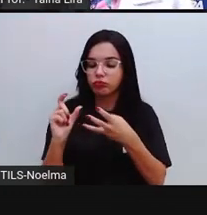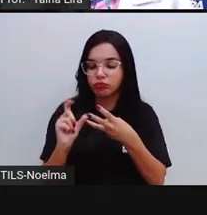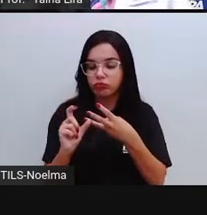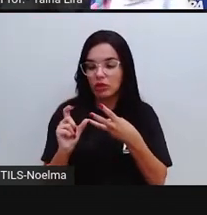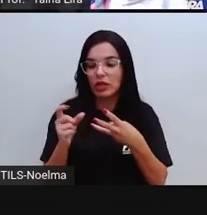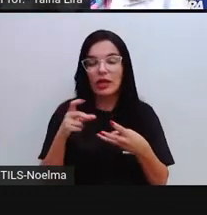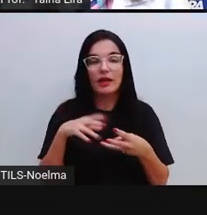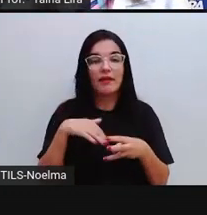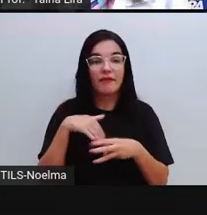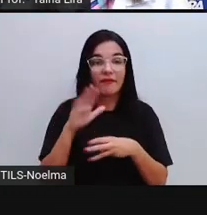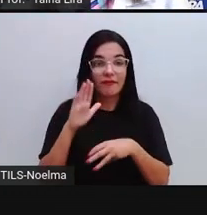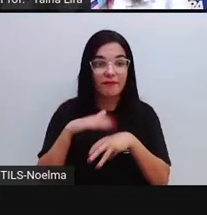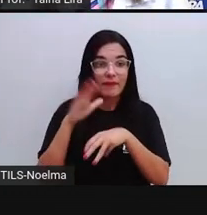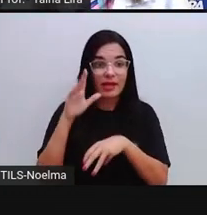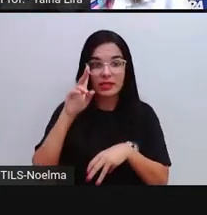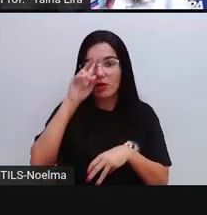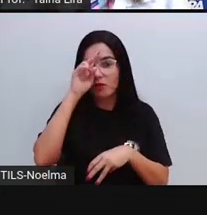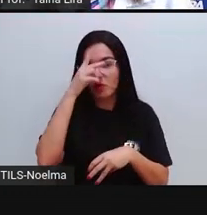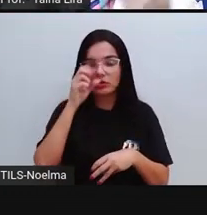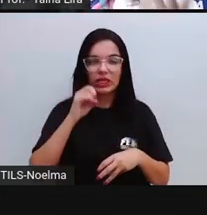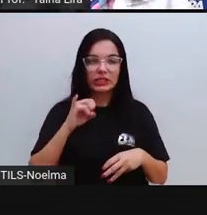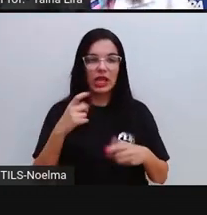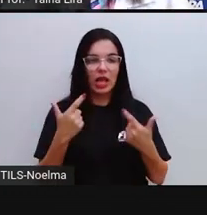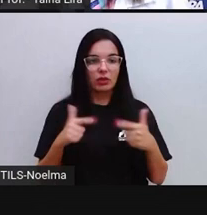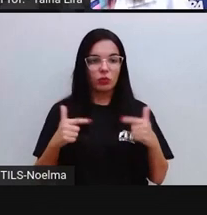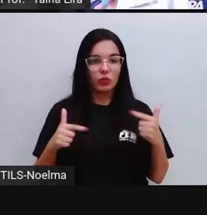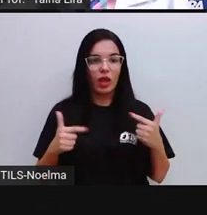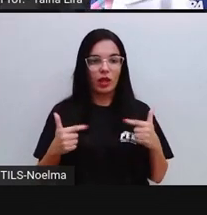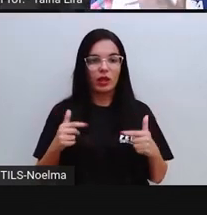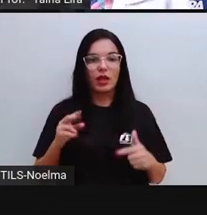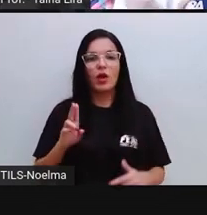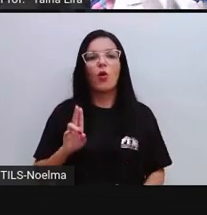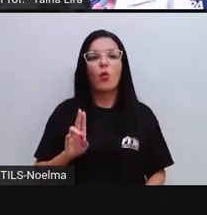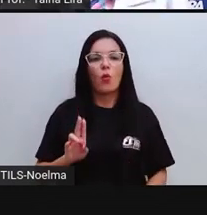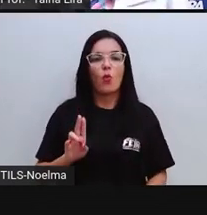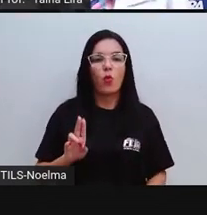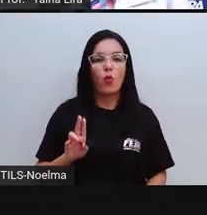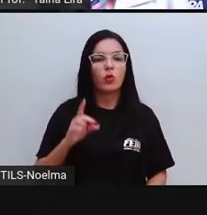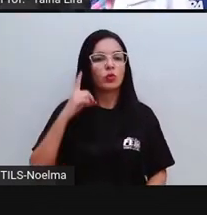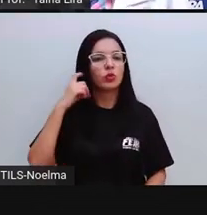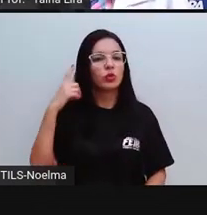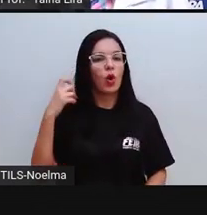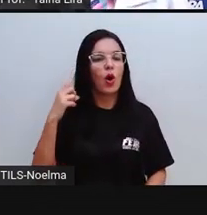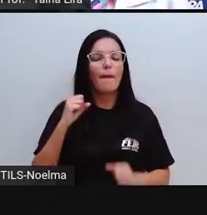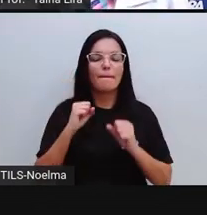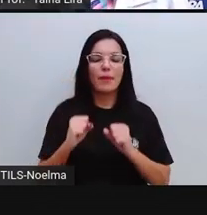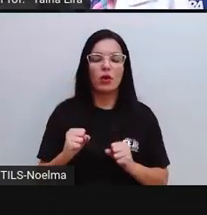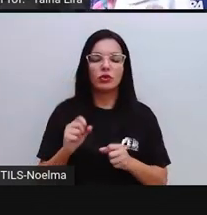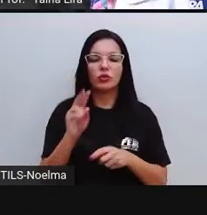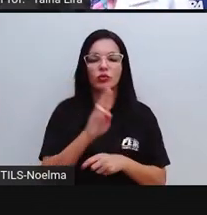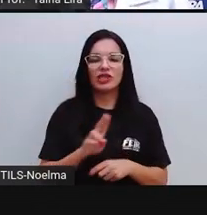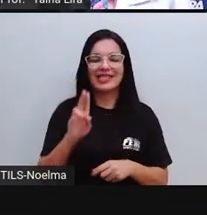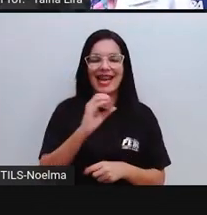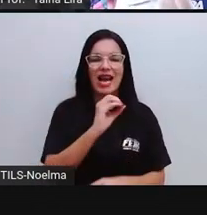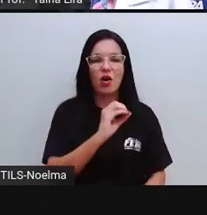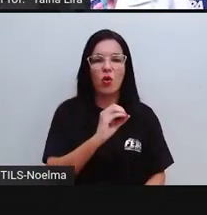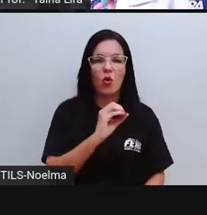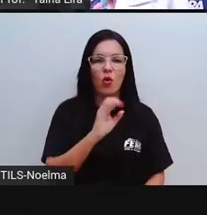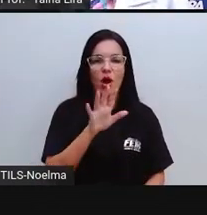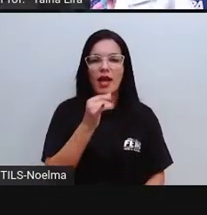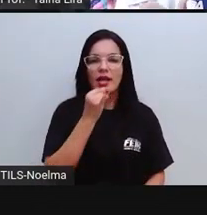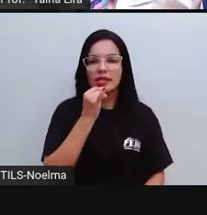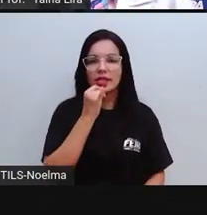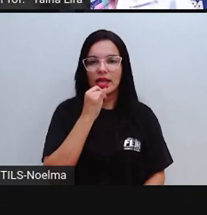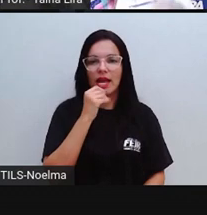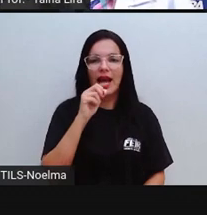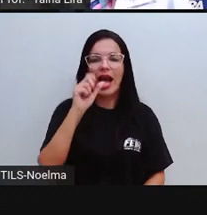sílaba forte não for a que tem o som aí do U, a gente usa a letra O. Então, por exemplo, aqui, ó, amarelo,